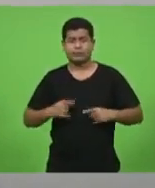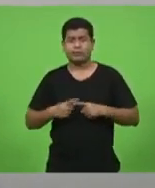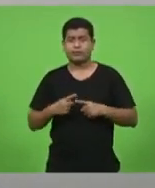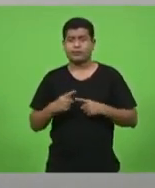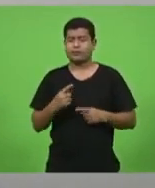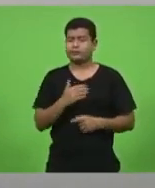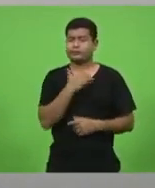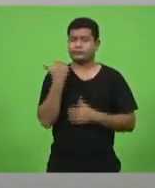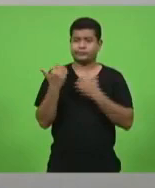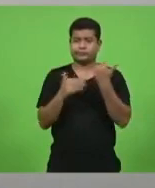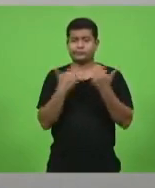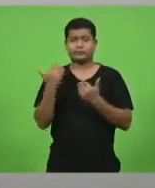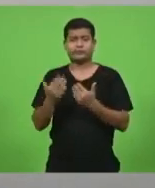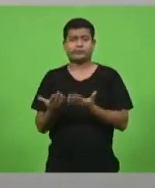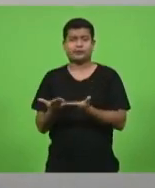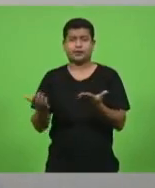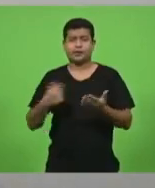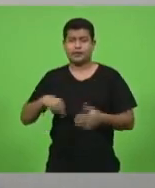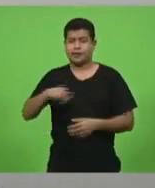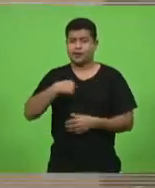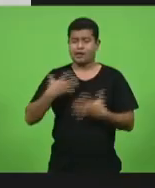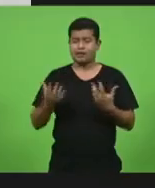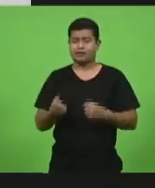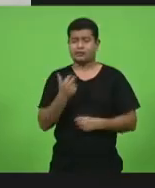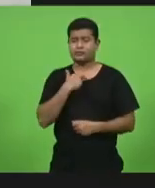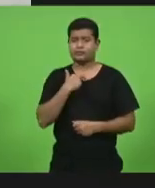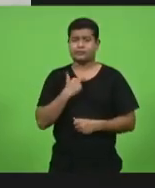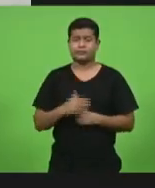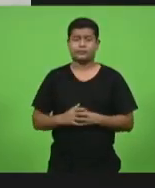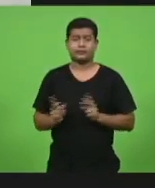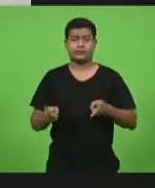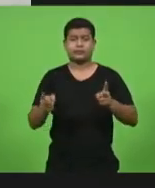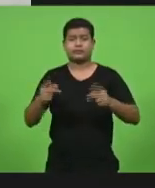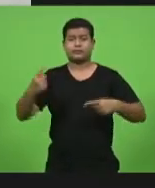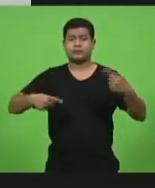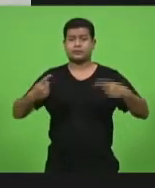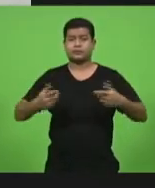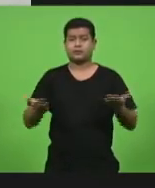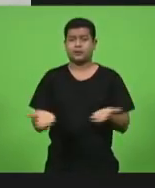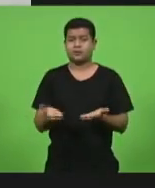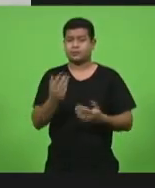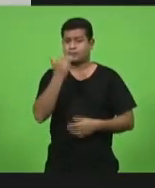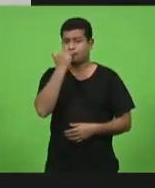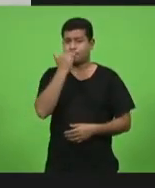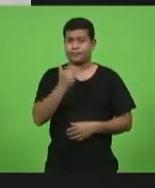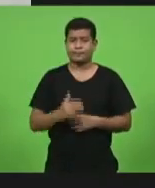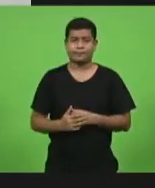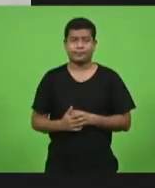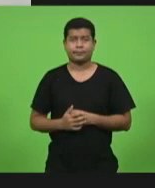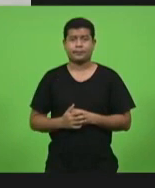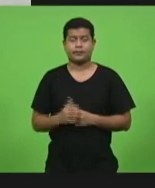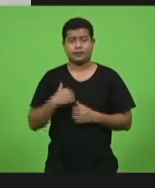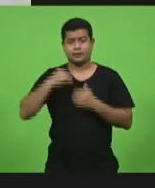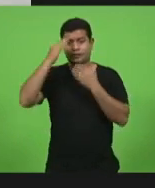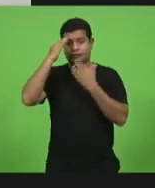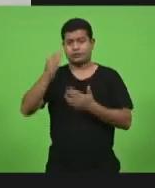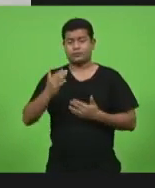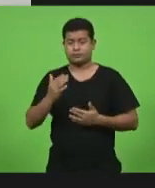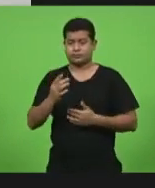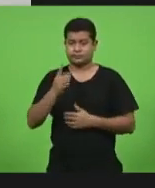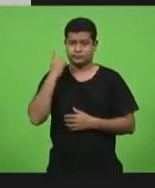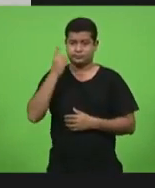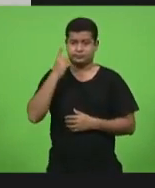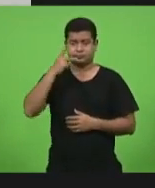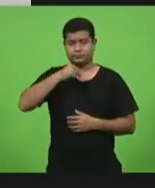para esse tipo de condecoração obrigado senhor presidente continua em discussão o deputado maciço opelsa muito obrigado deputado Kennedy